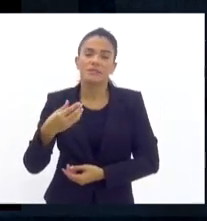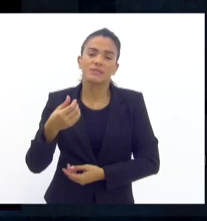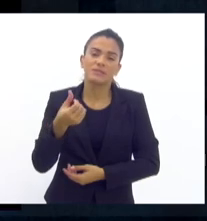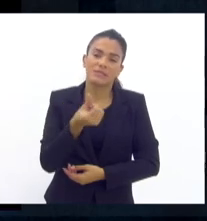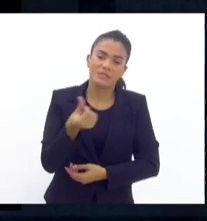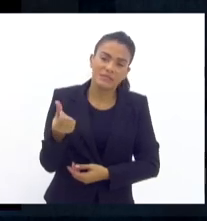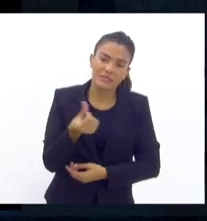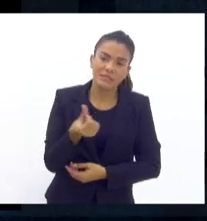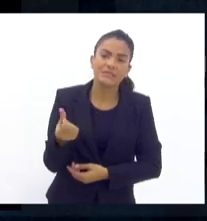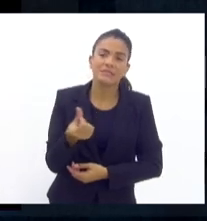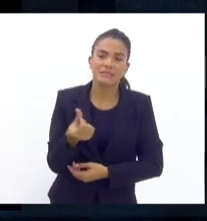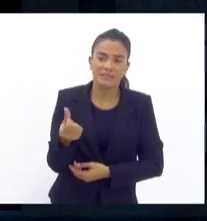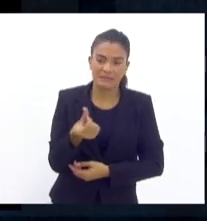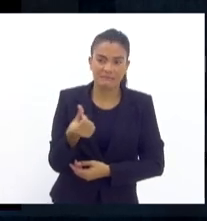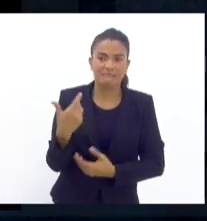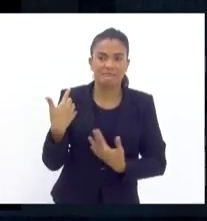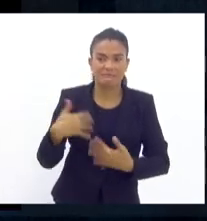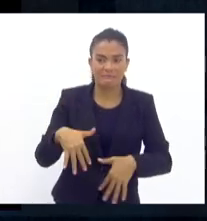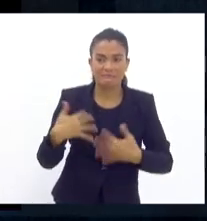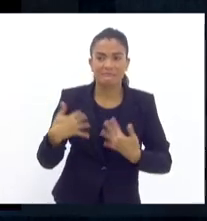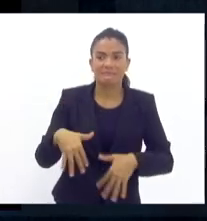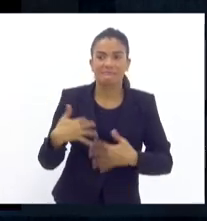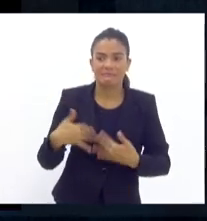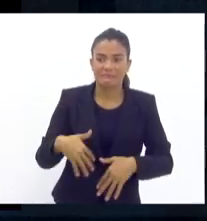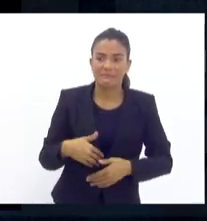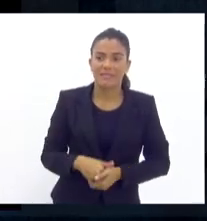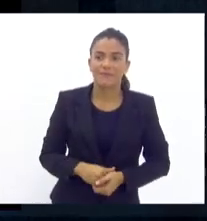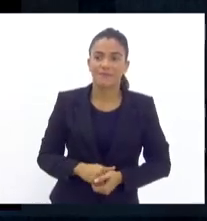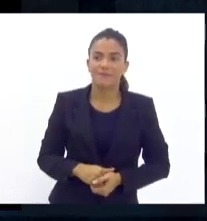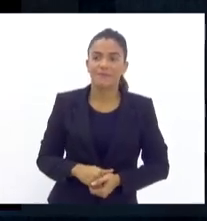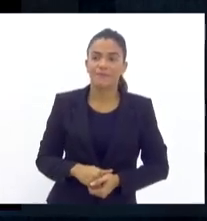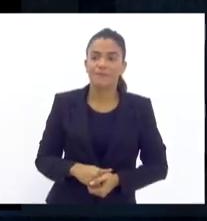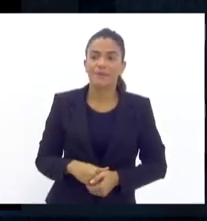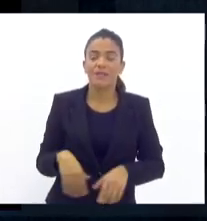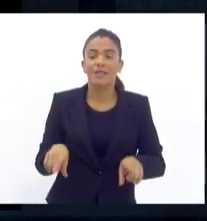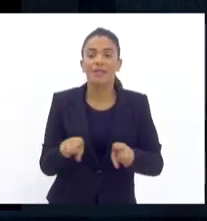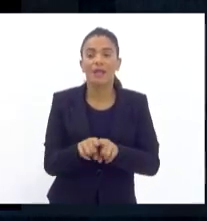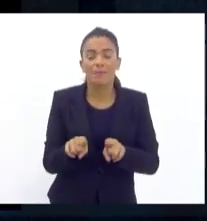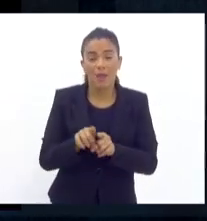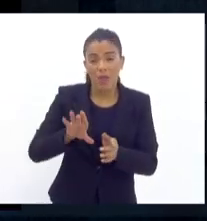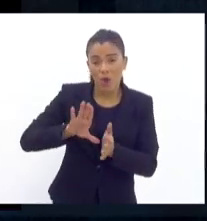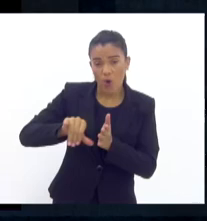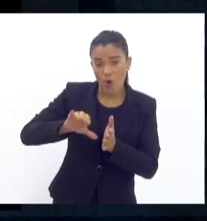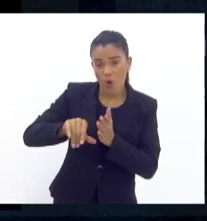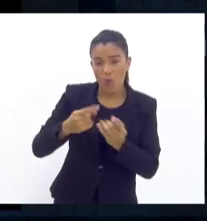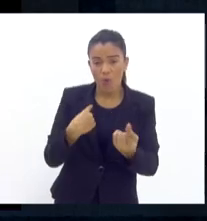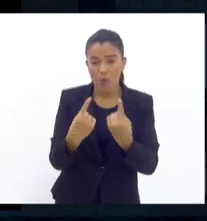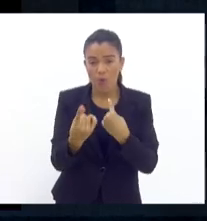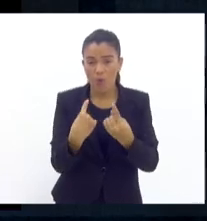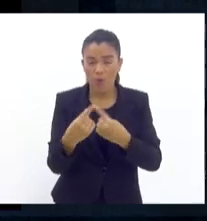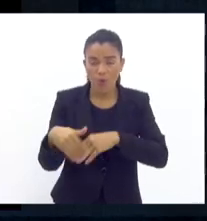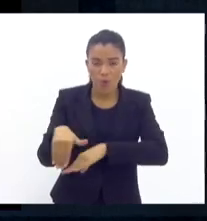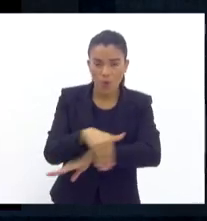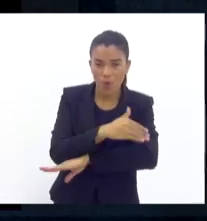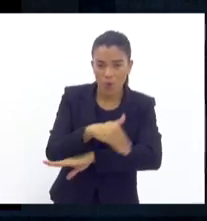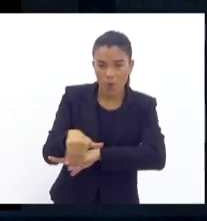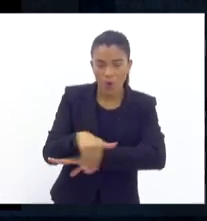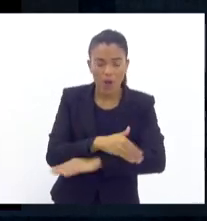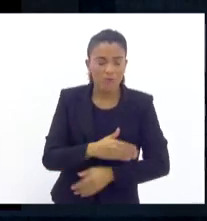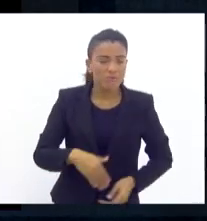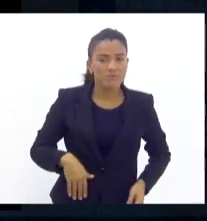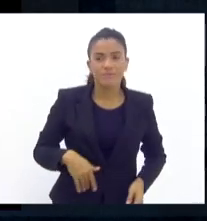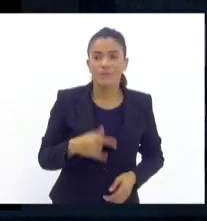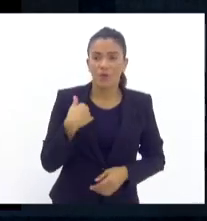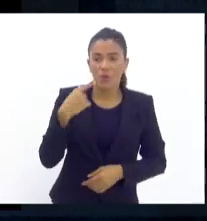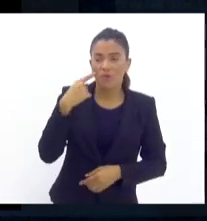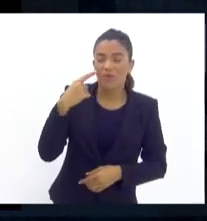estouramos bastante. E o roubo de rua. Os senhores podem ver que aqui não está dando